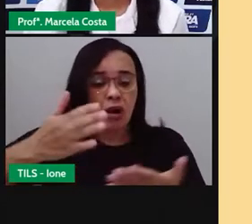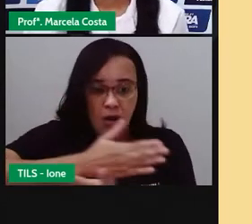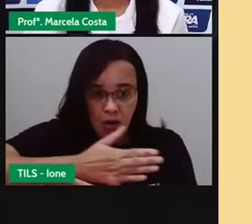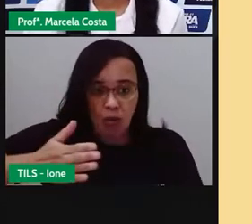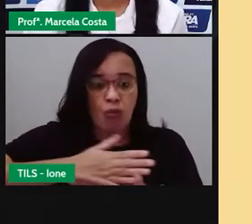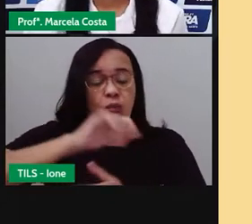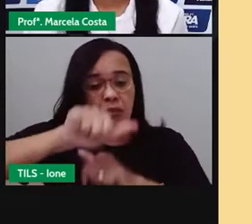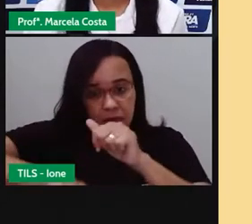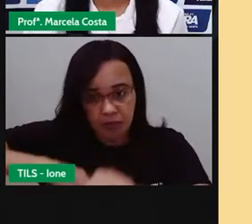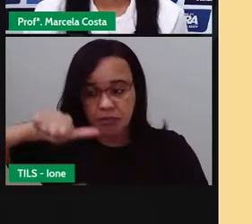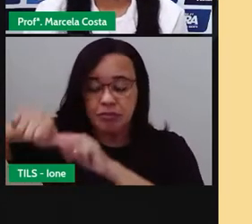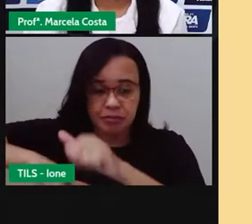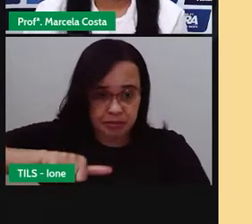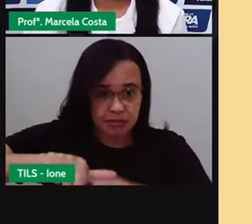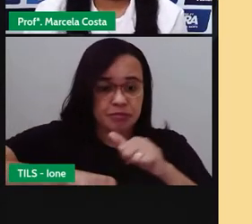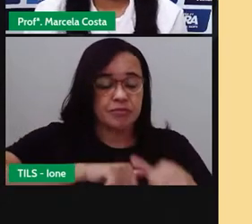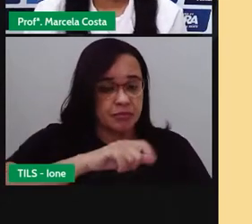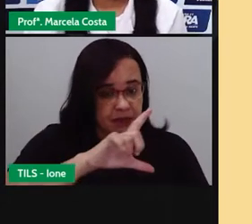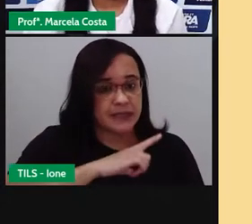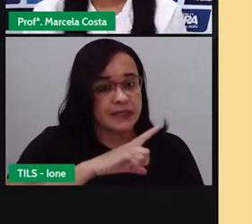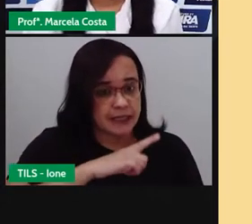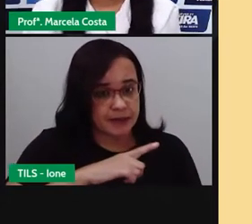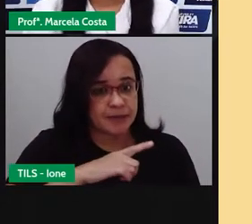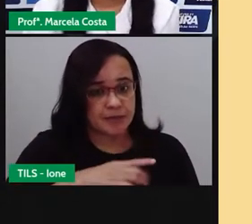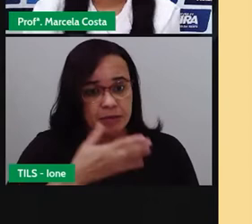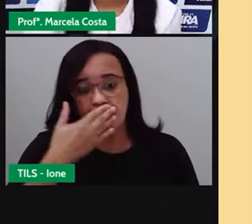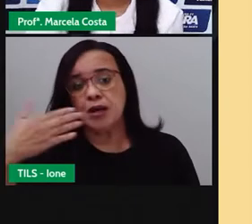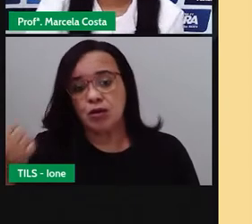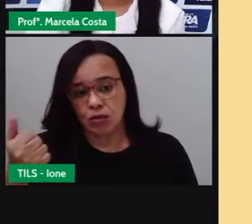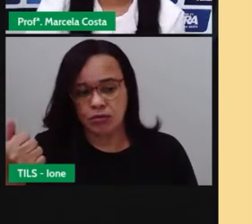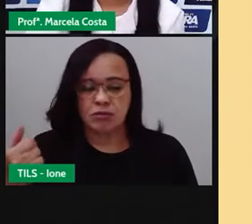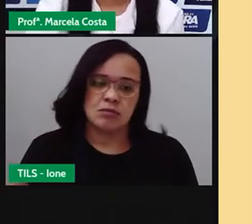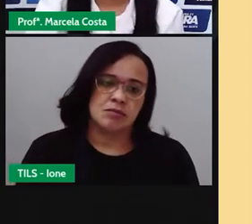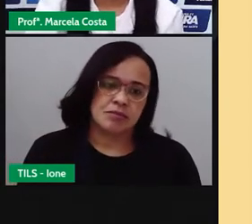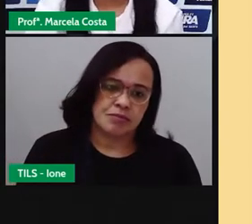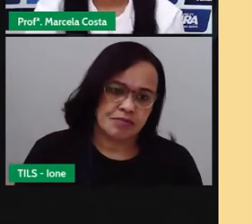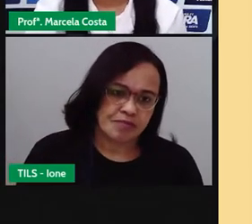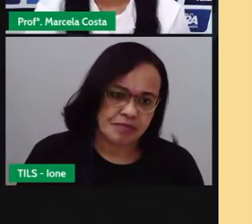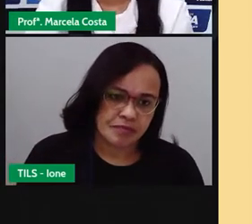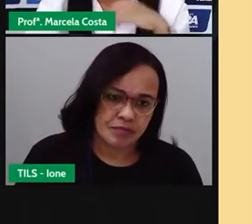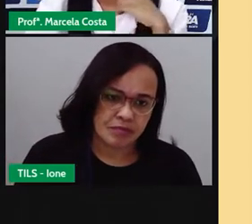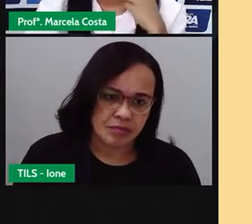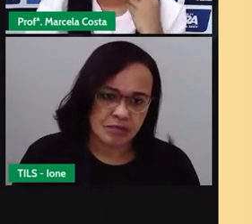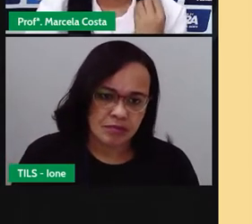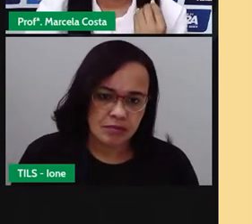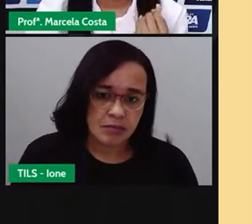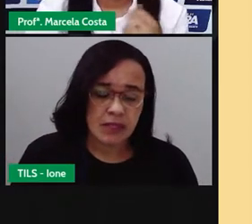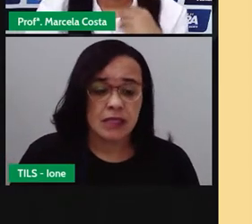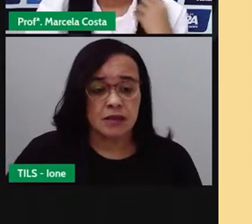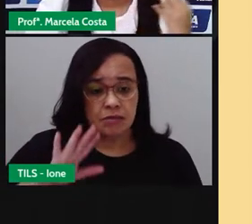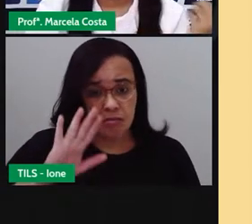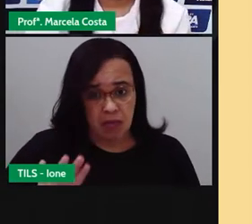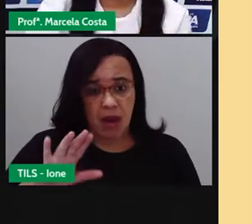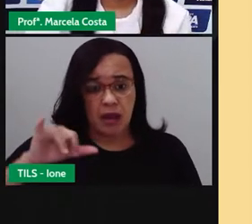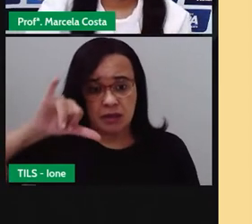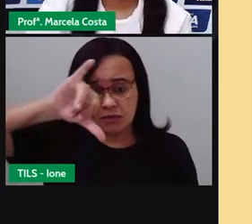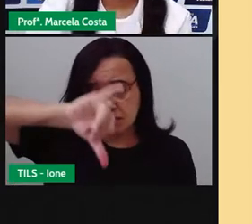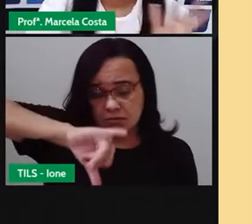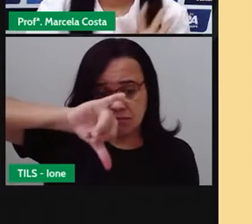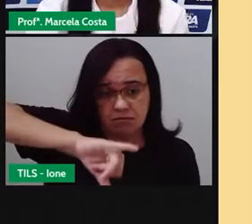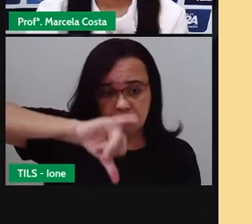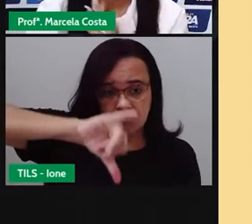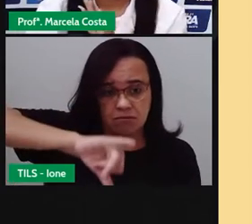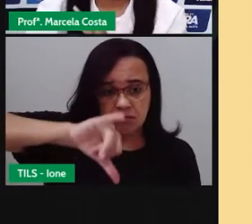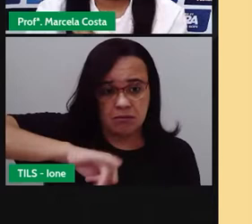E aí, sabe-se que esses recursos têm sido o maior abastecedor de pequenos,